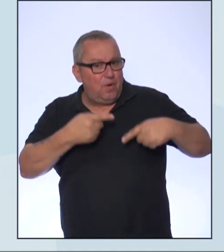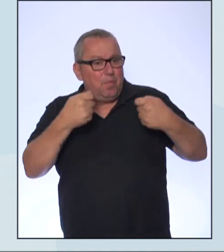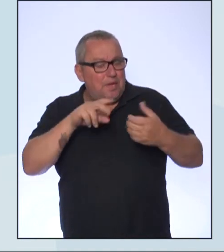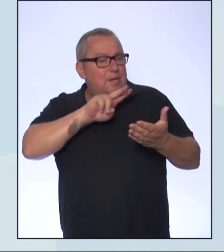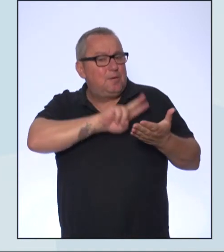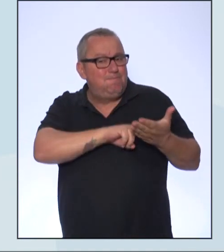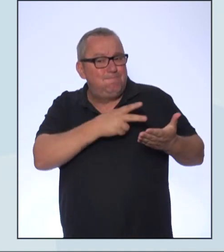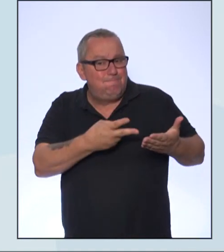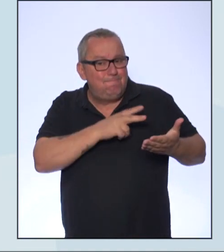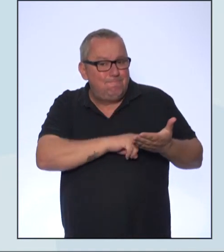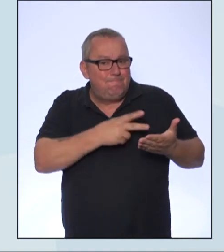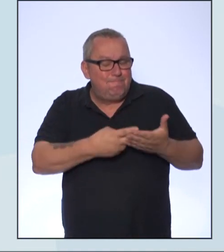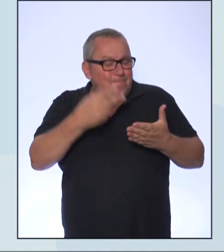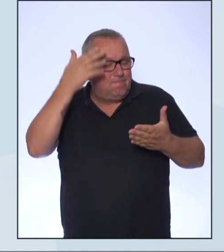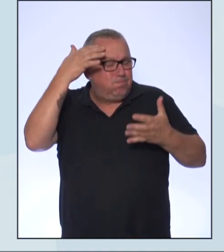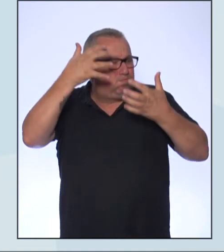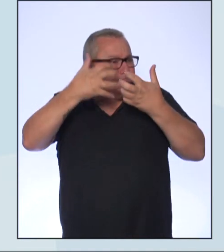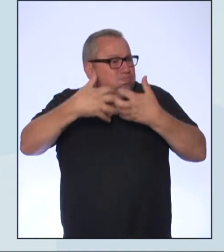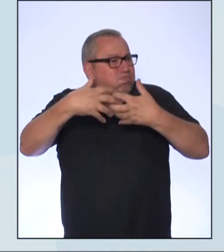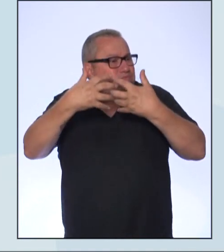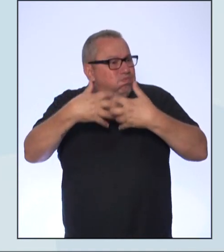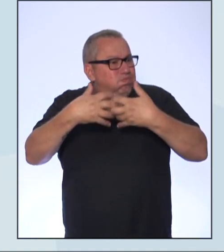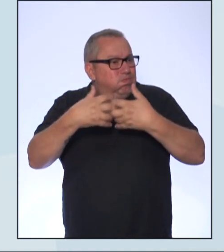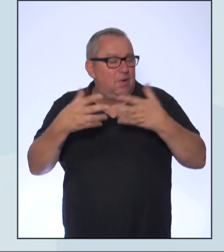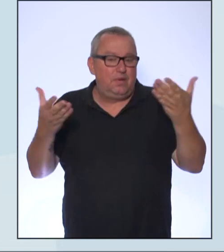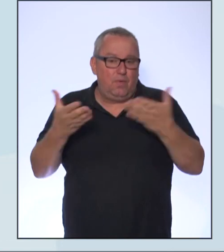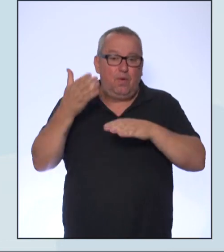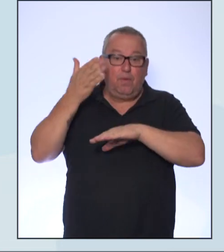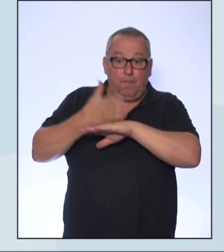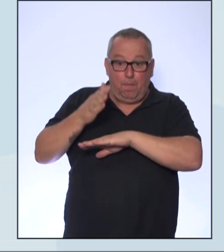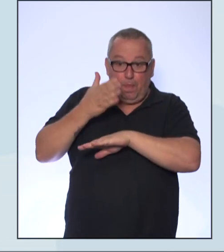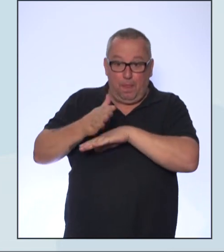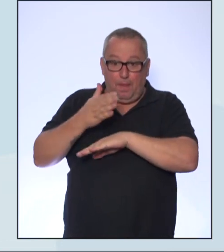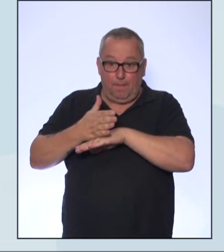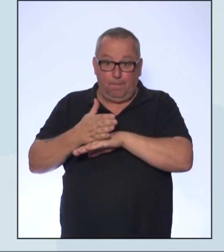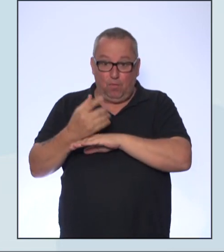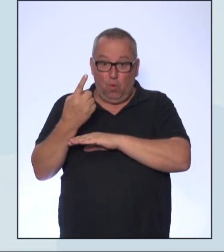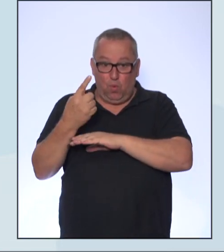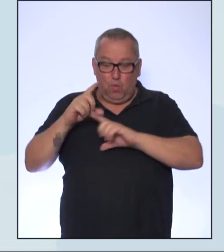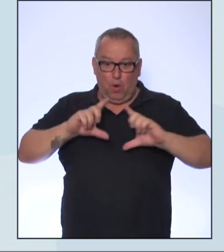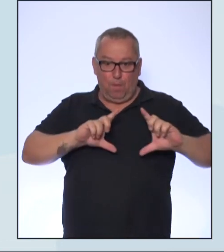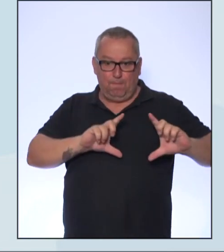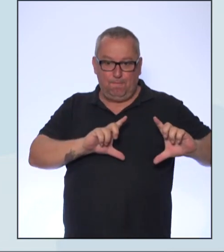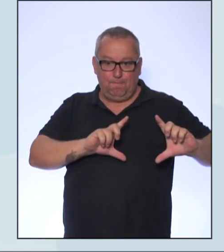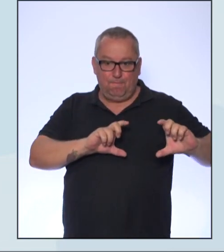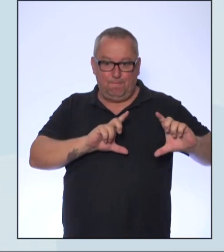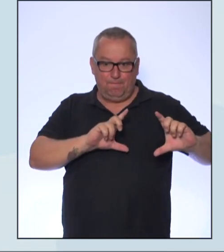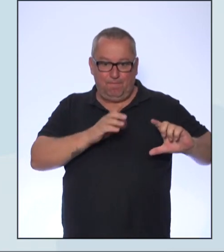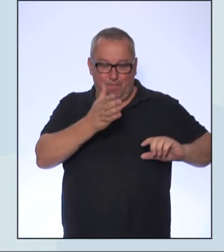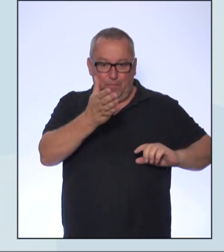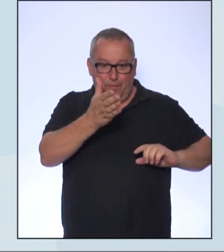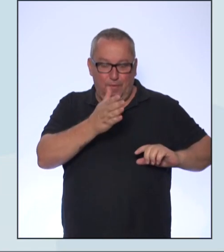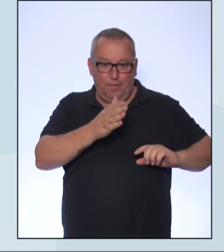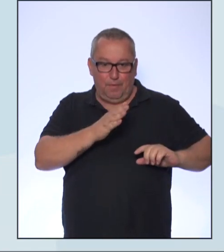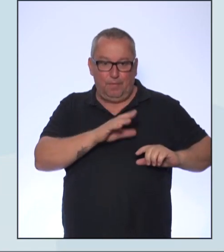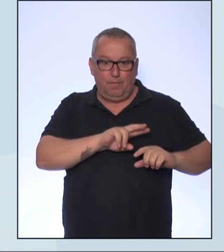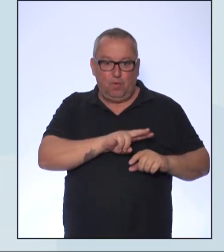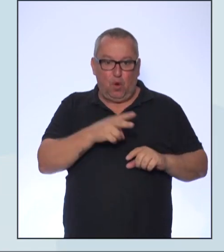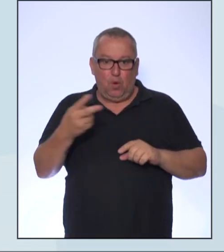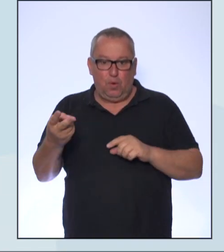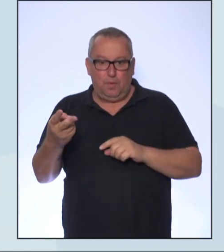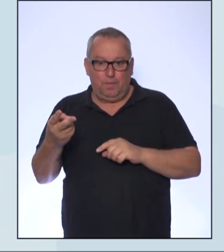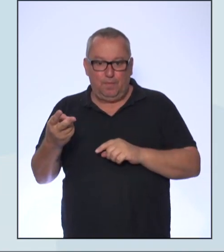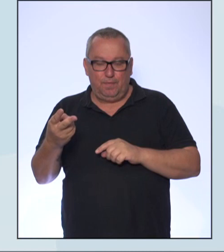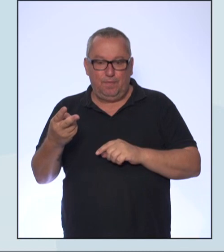elementos. Então, nessa atividade, essa imagem 1, que agora eu peço para passar para a imagem 2,